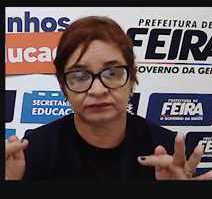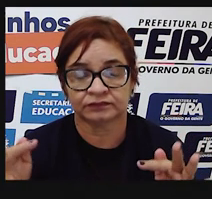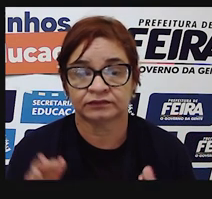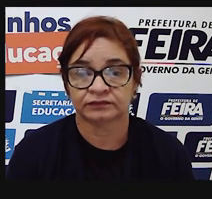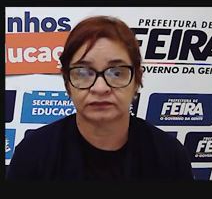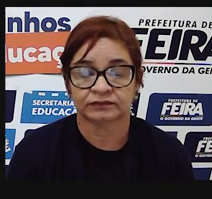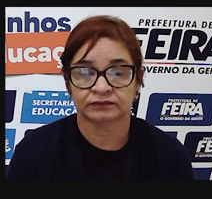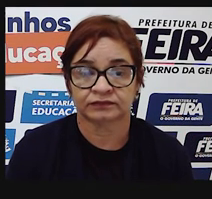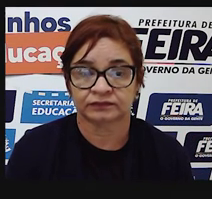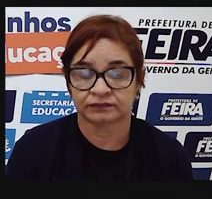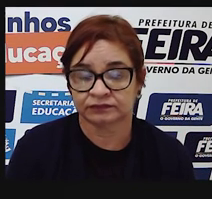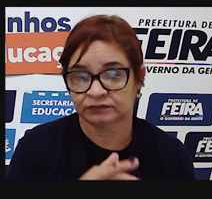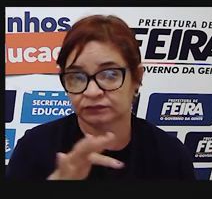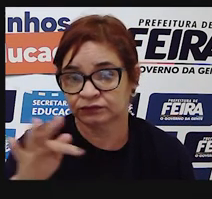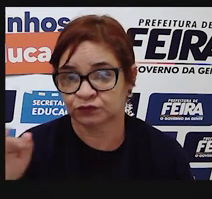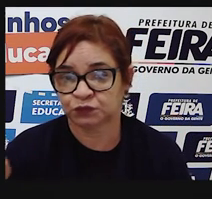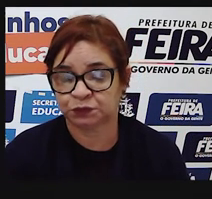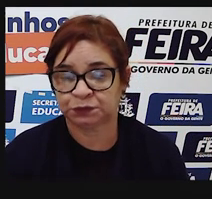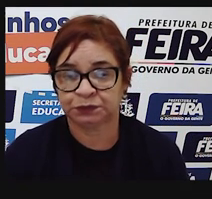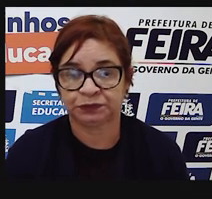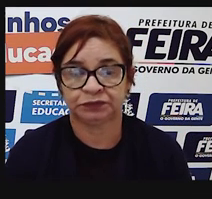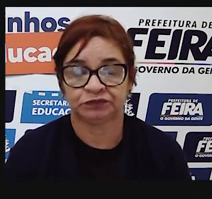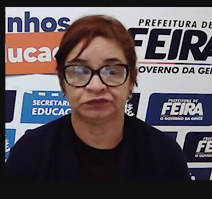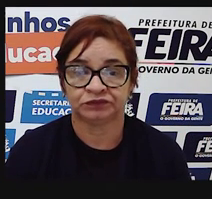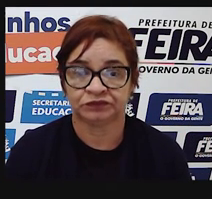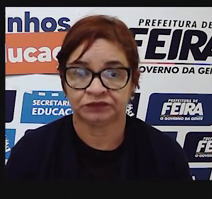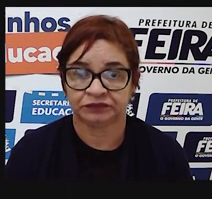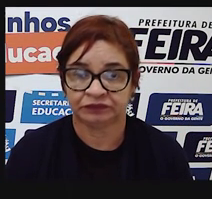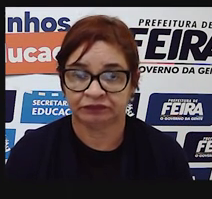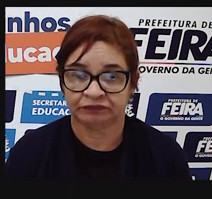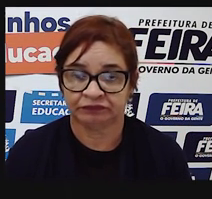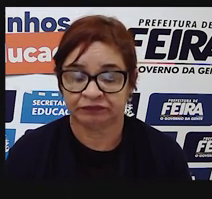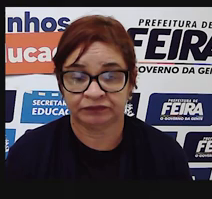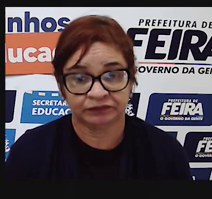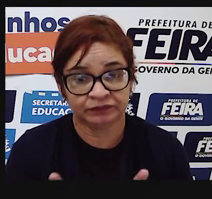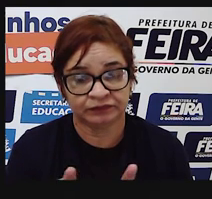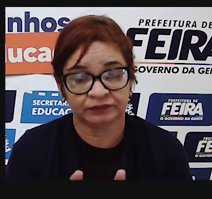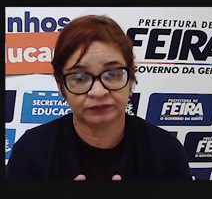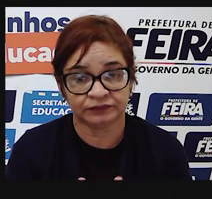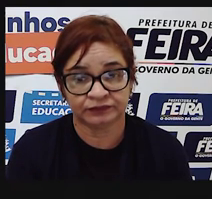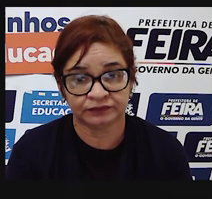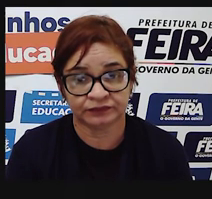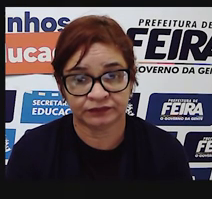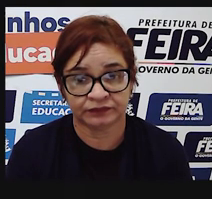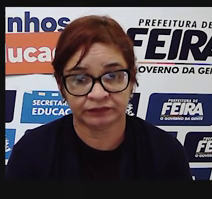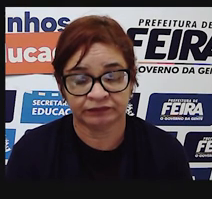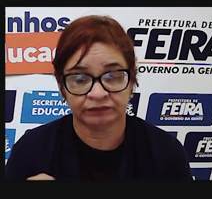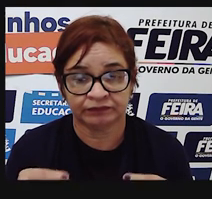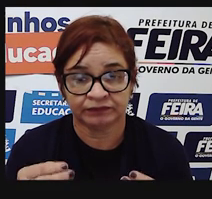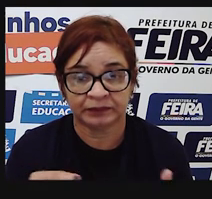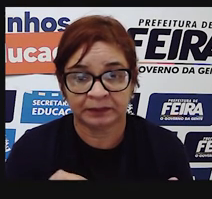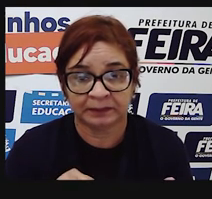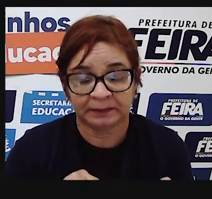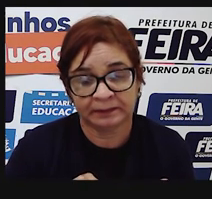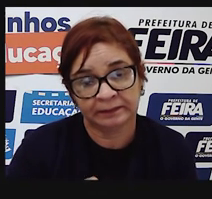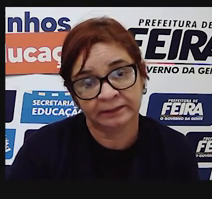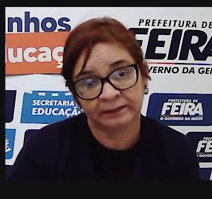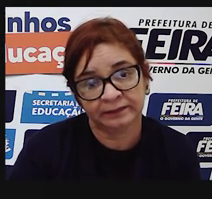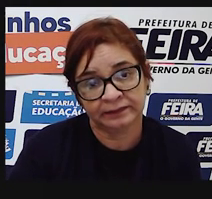Ele pode ser utilizado tanto quanto o ponto final, quanto o que nós chamamos de ponto de continuação.